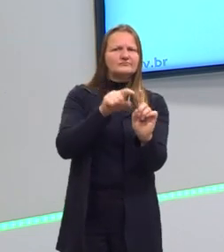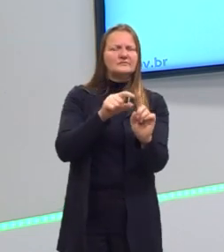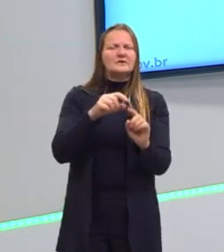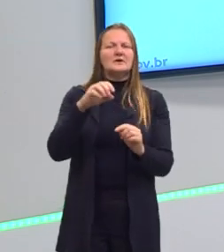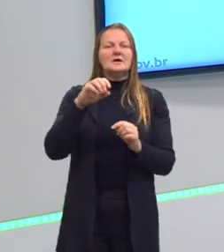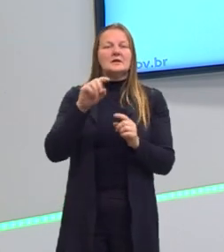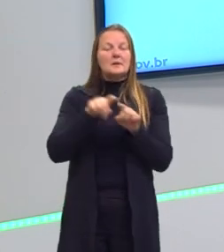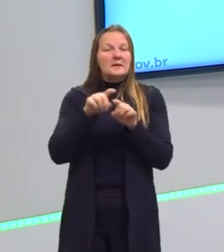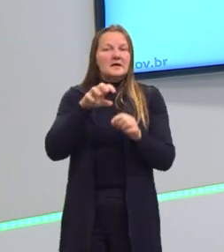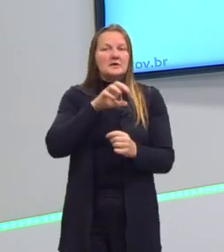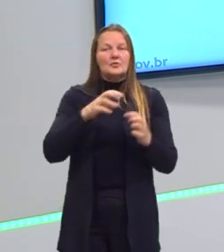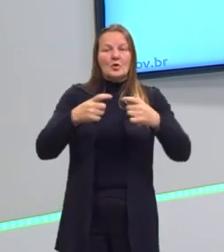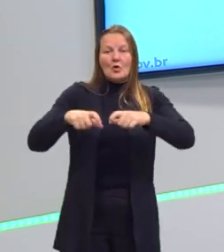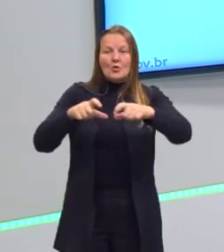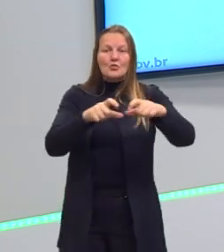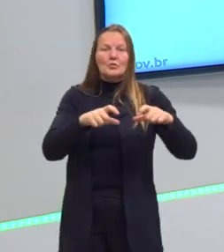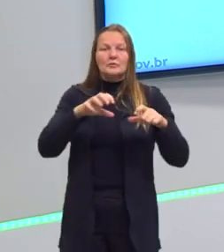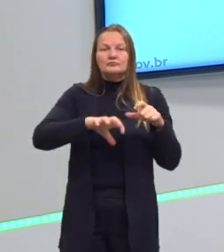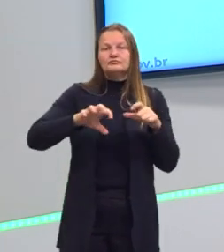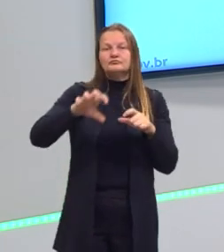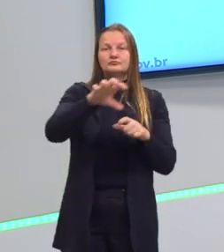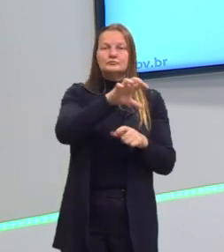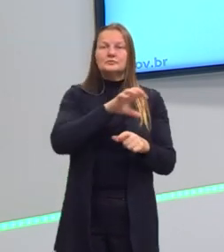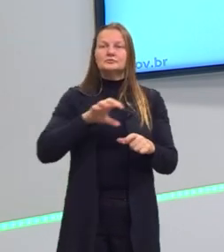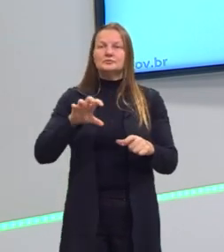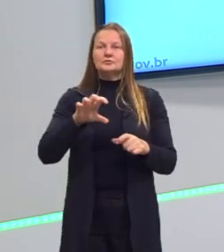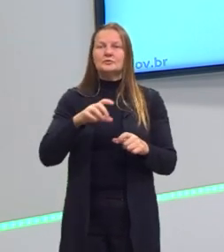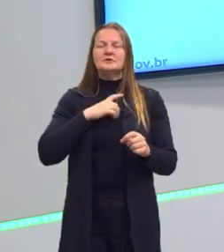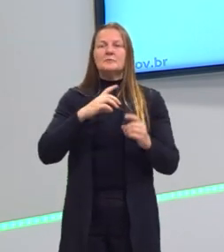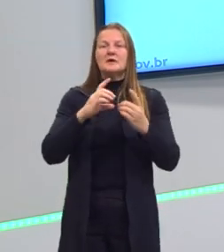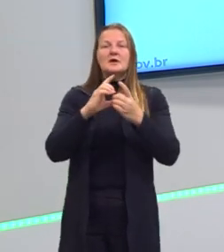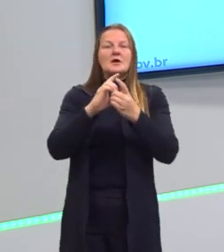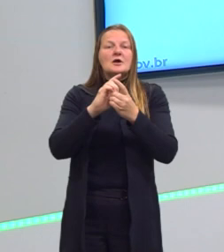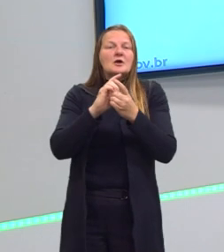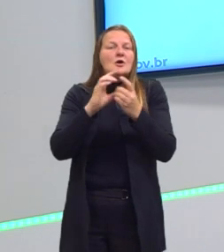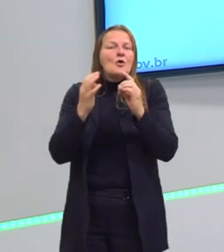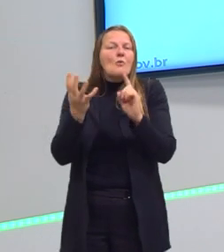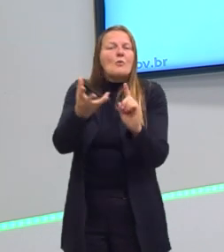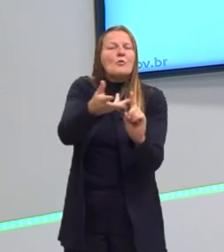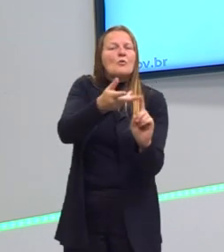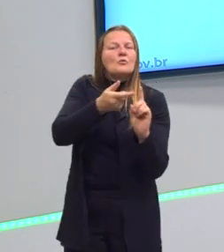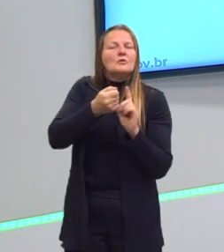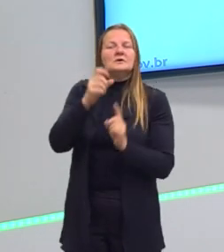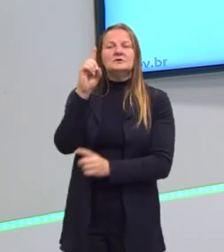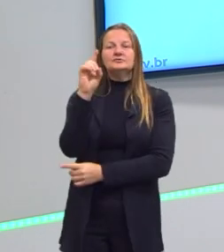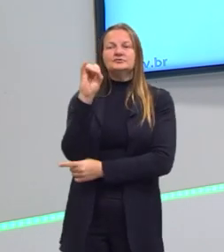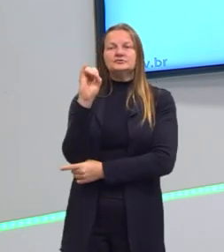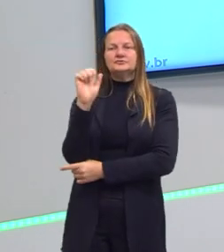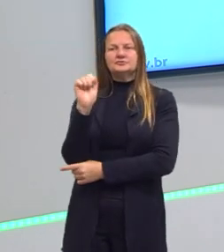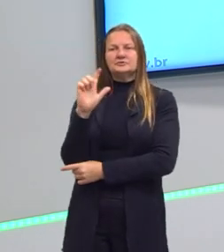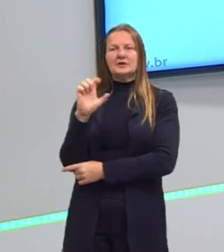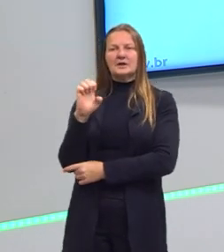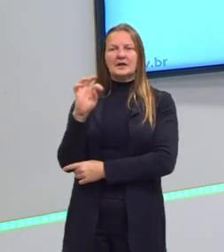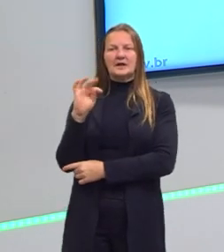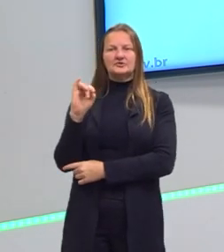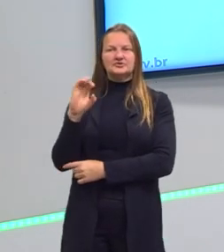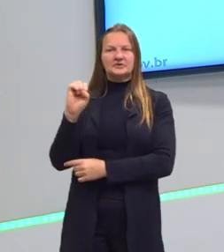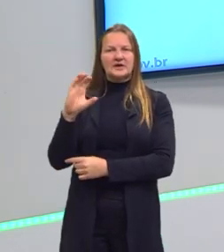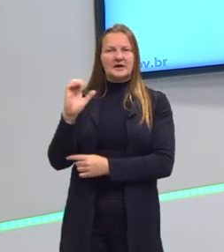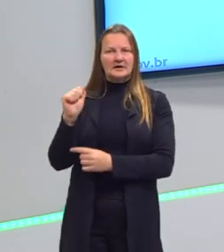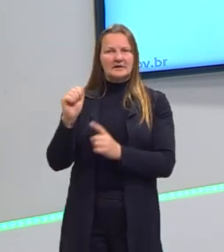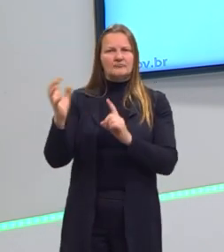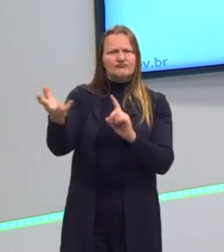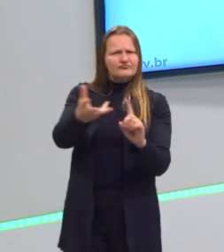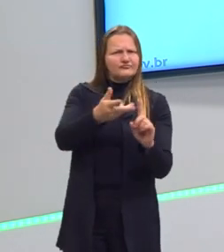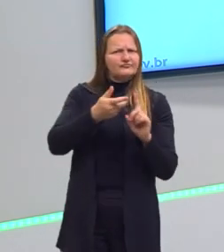regionalismos, há umas resistências. É sempre dialético, pessoal, é dialético. Há um movimento, há uma tese, há uma antítese, um